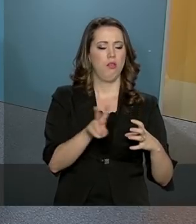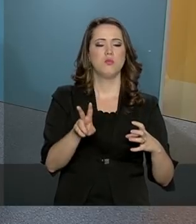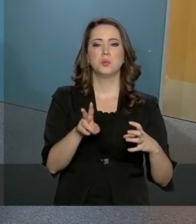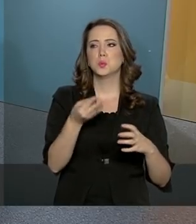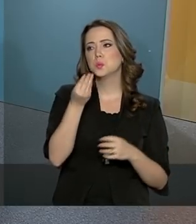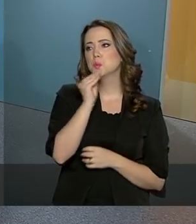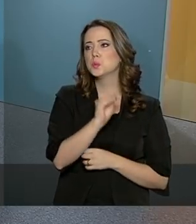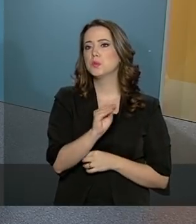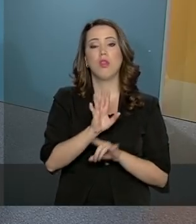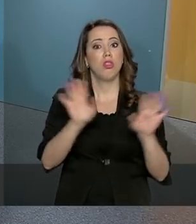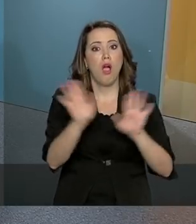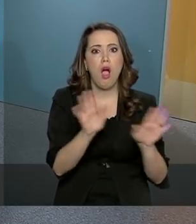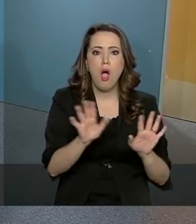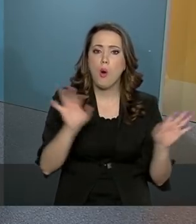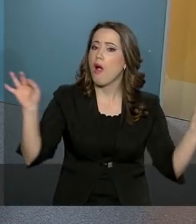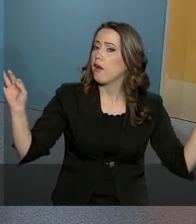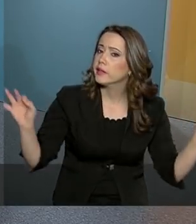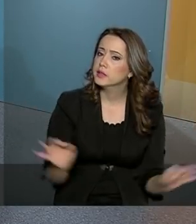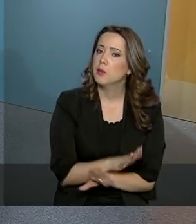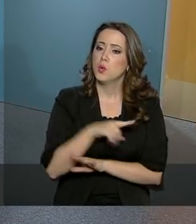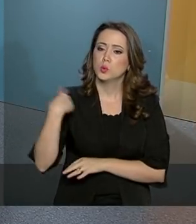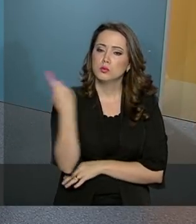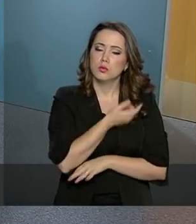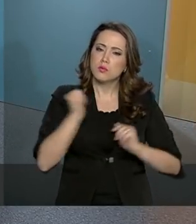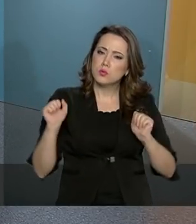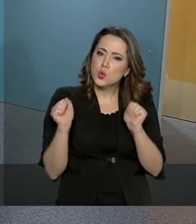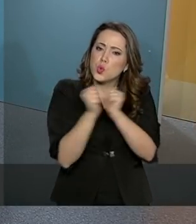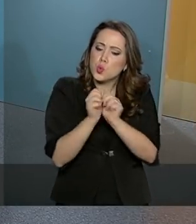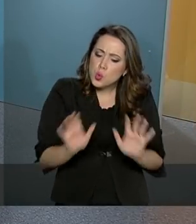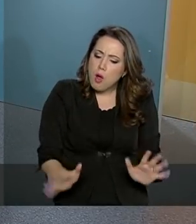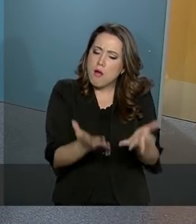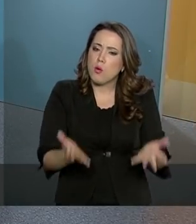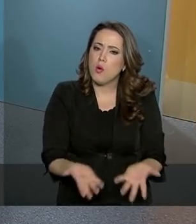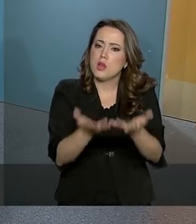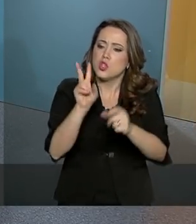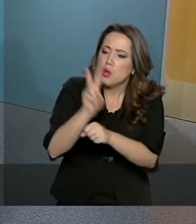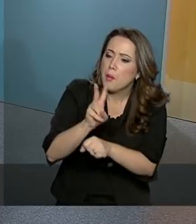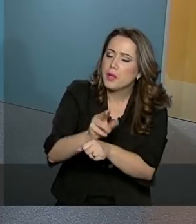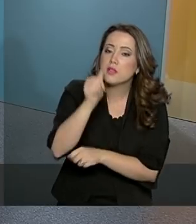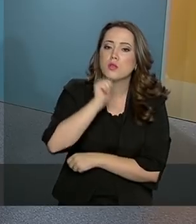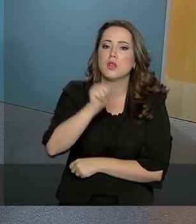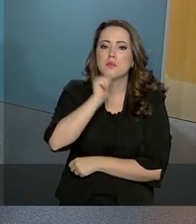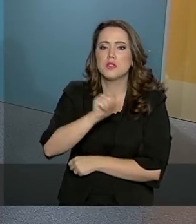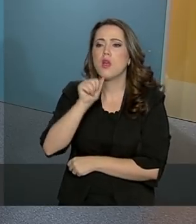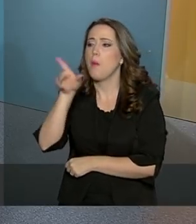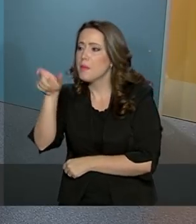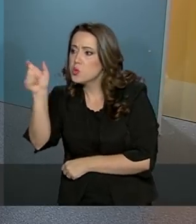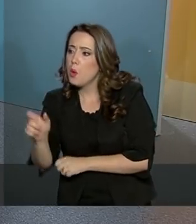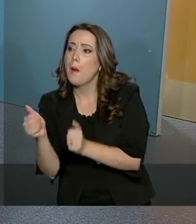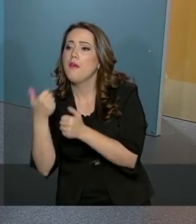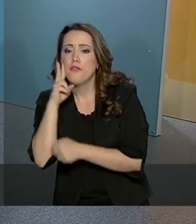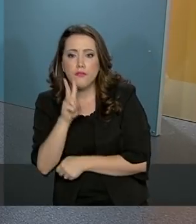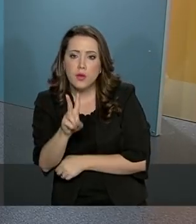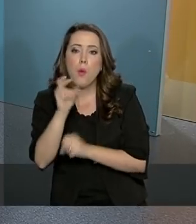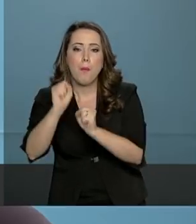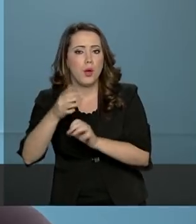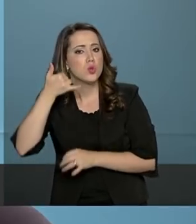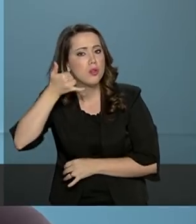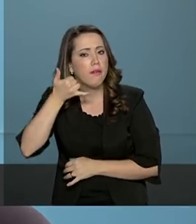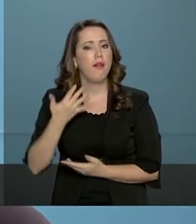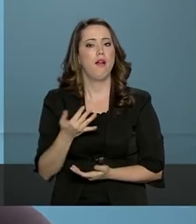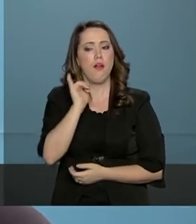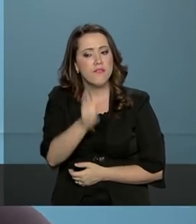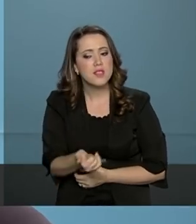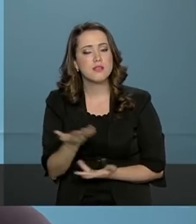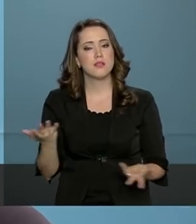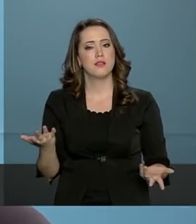estarmos envolvidos e encorajando a proteção da mulher. Vizinho pode ligar sim. O filho pode ligar sim. E a